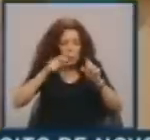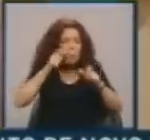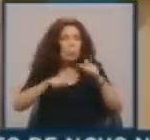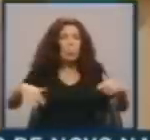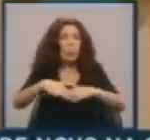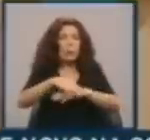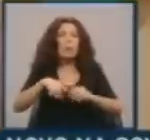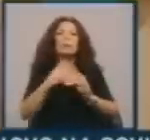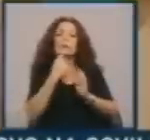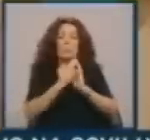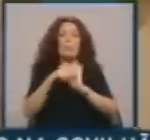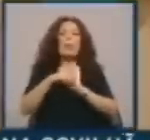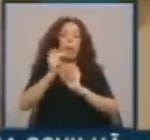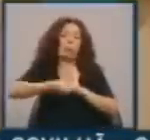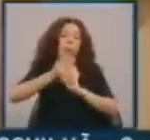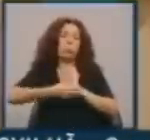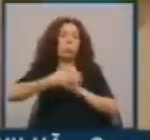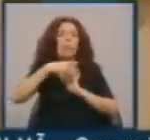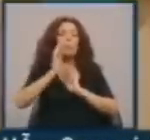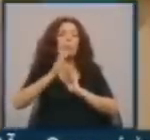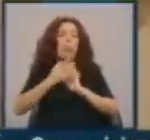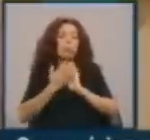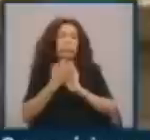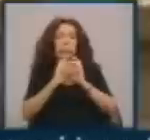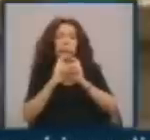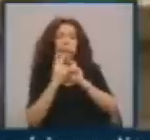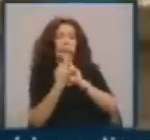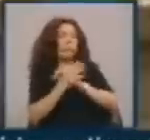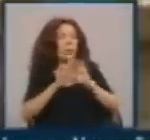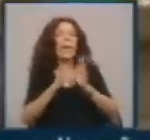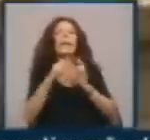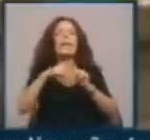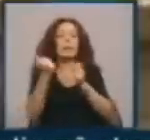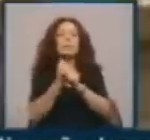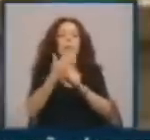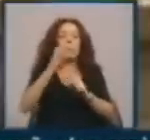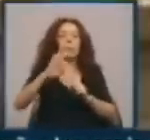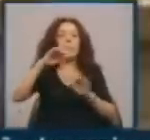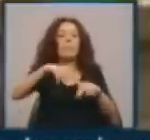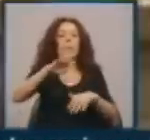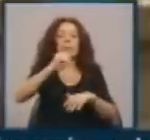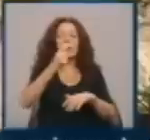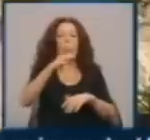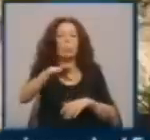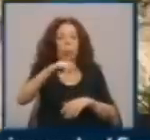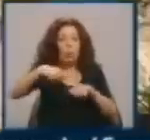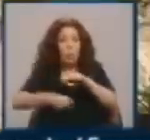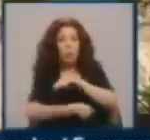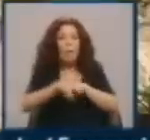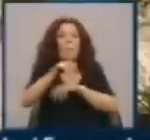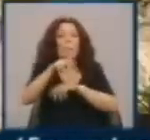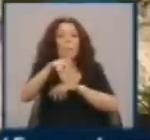Património histórico ameaçado pelo avançado estado de degradação. A igreja foi erigida em finais do século XVIII, no interior do Palácio